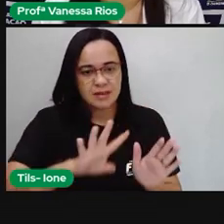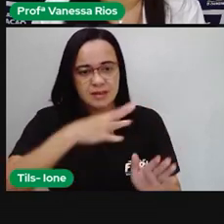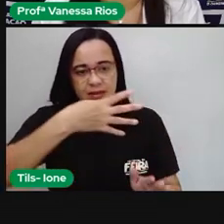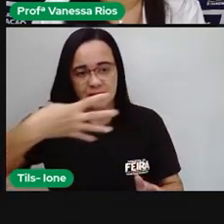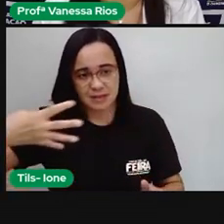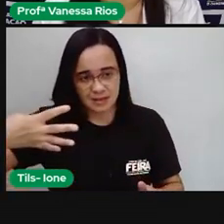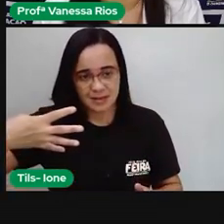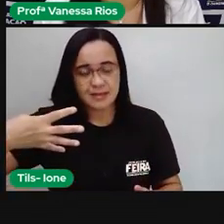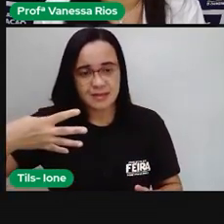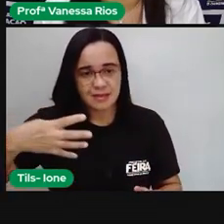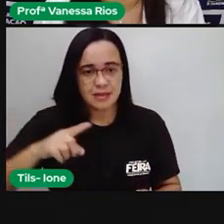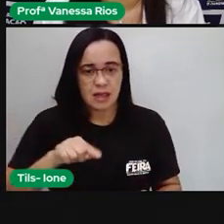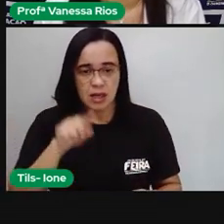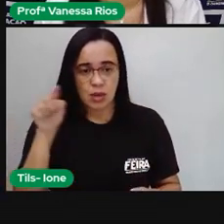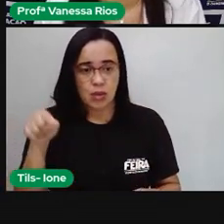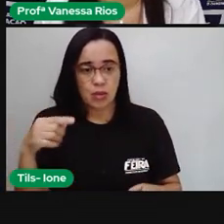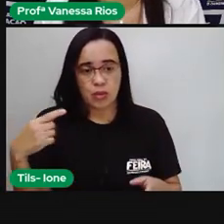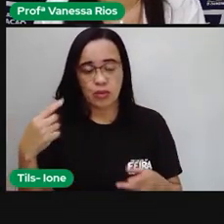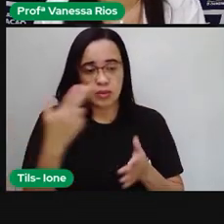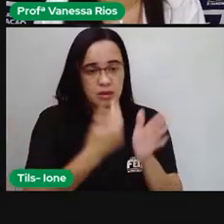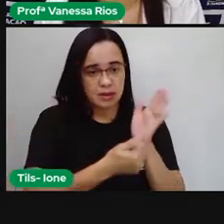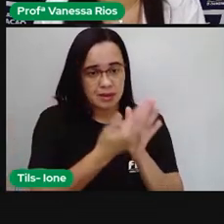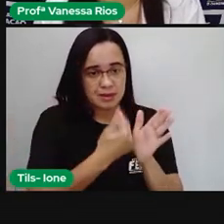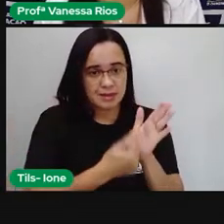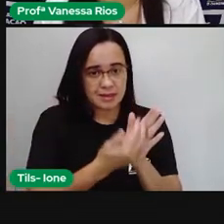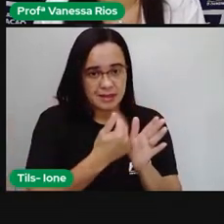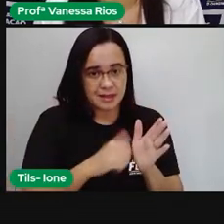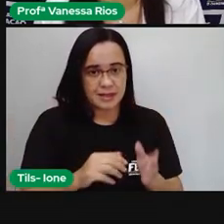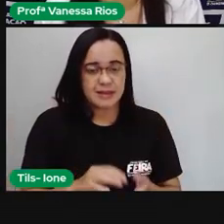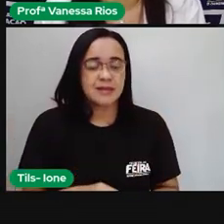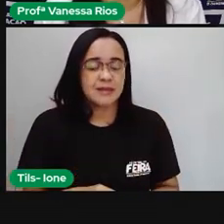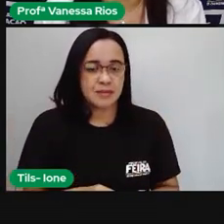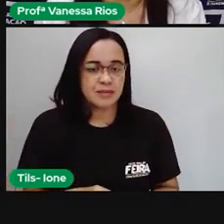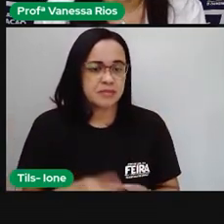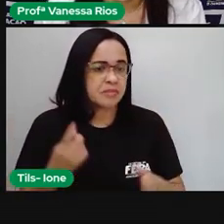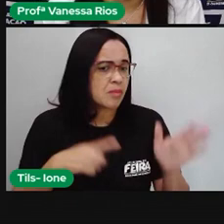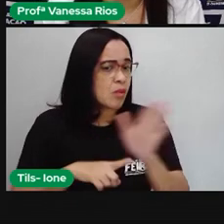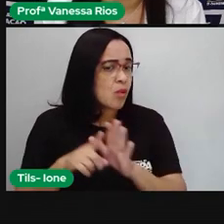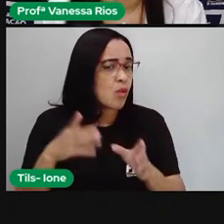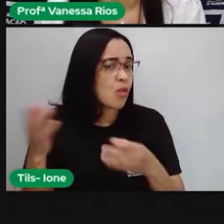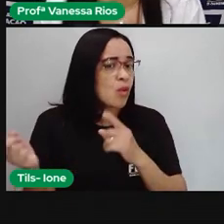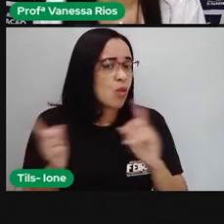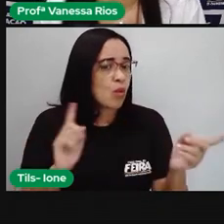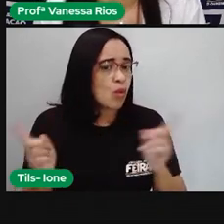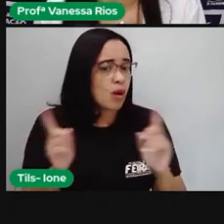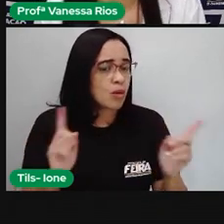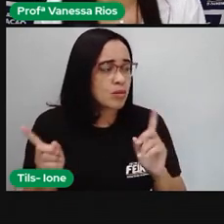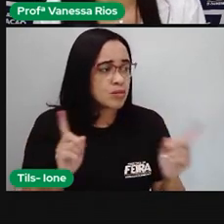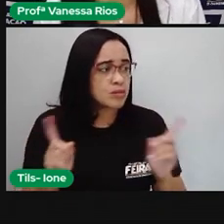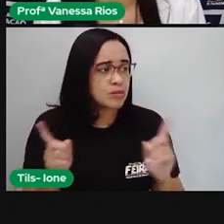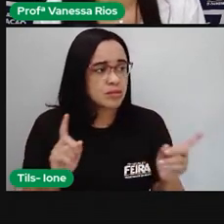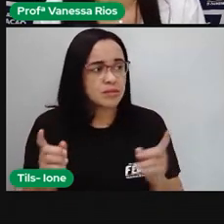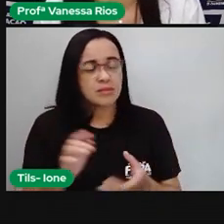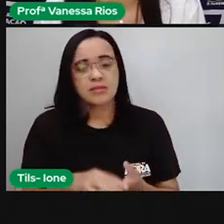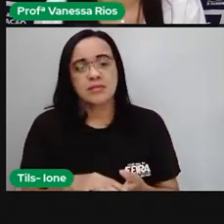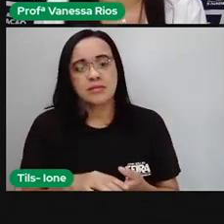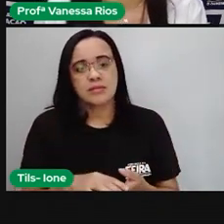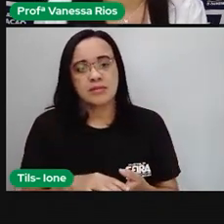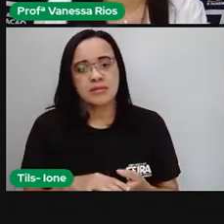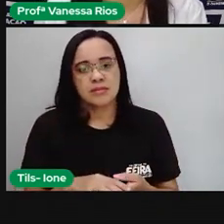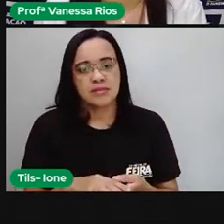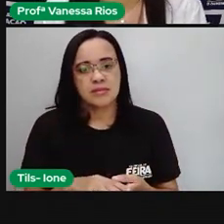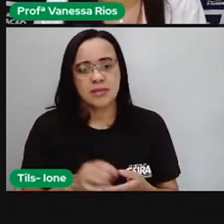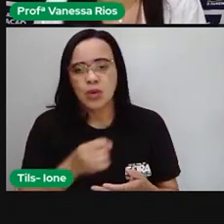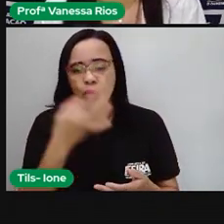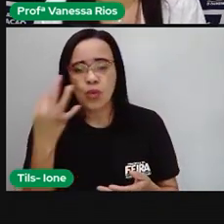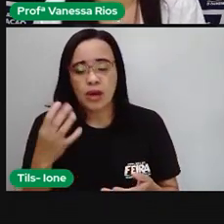aí de um lado nós temos as figuras, no meio se é simétrico ou assimétrico e tem quantos eixos de simetria.